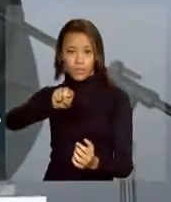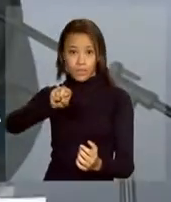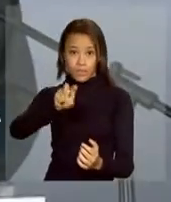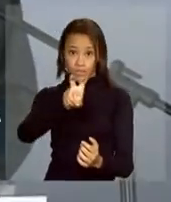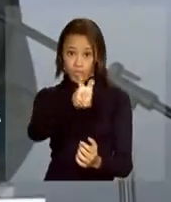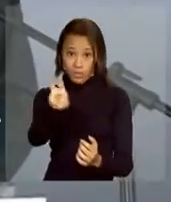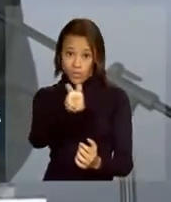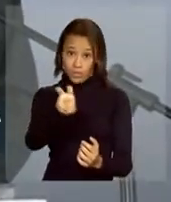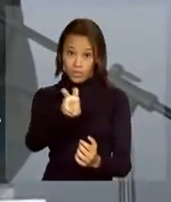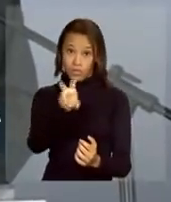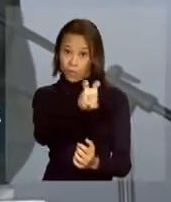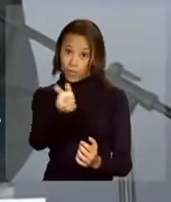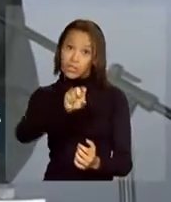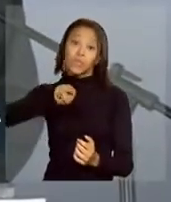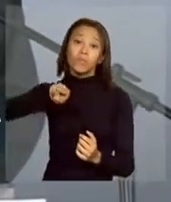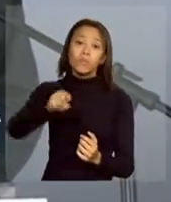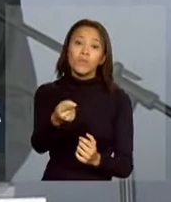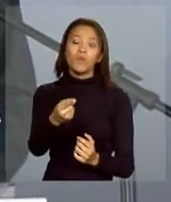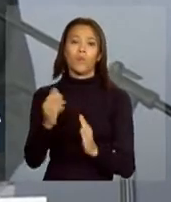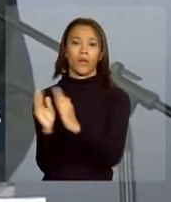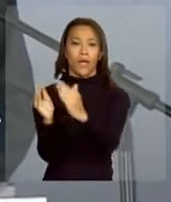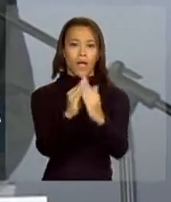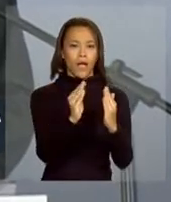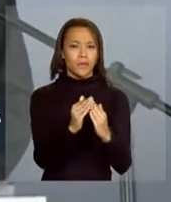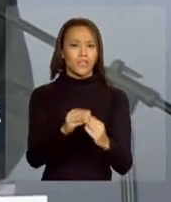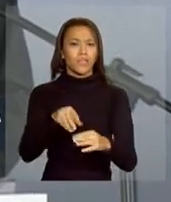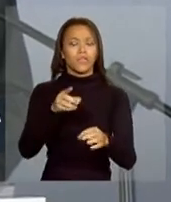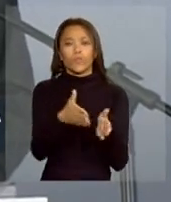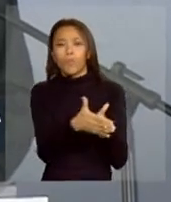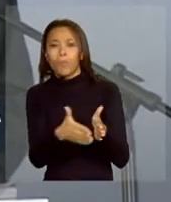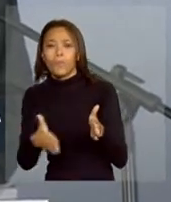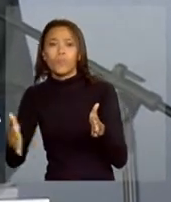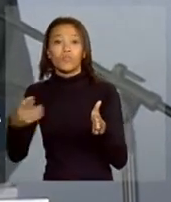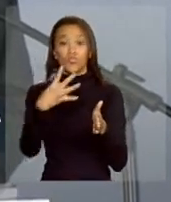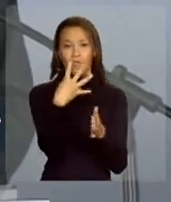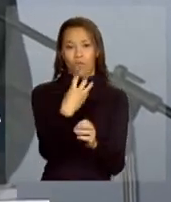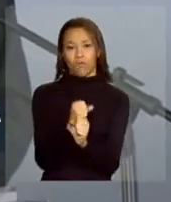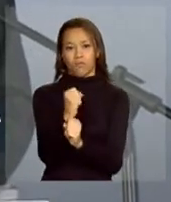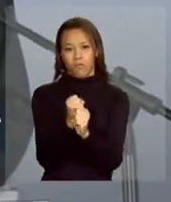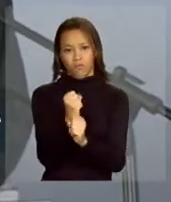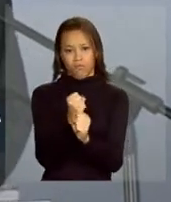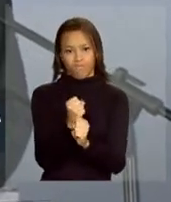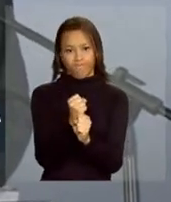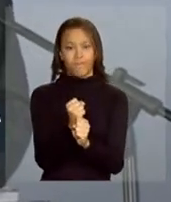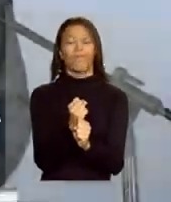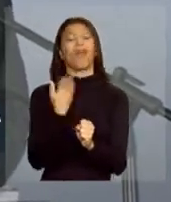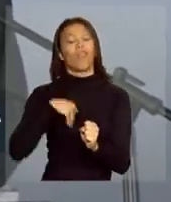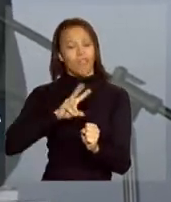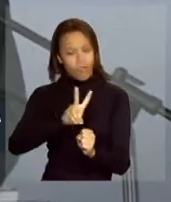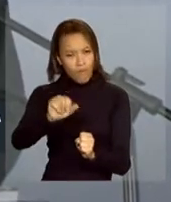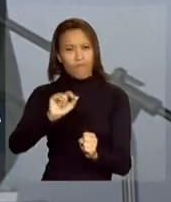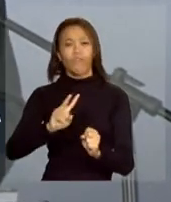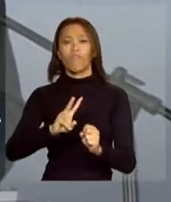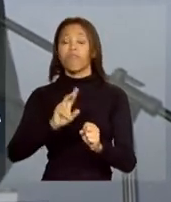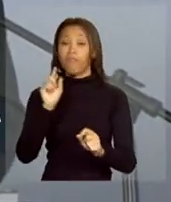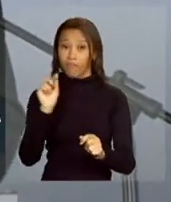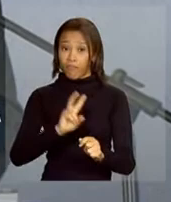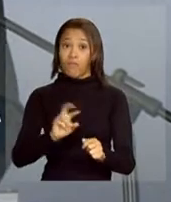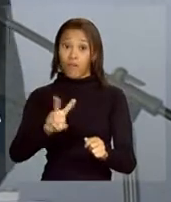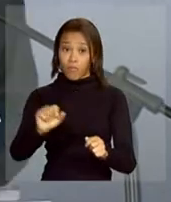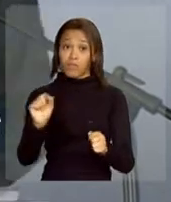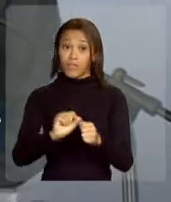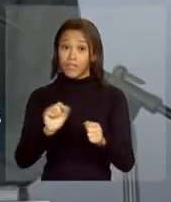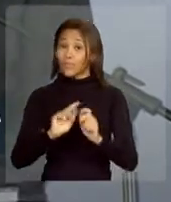entregar 55 mil moradias em quatro anos. E nós vamos fazer tudo o que for necessário